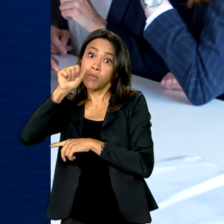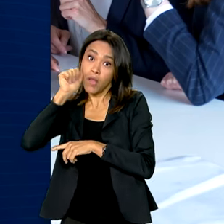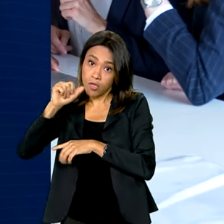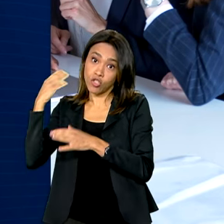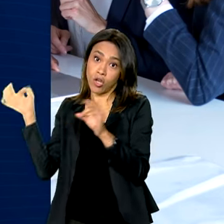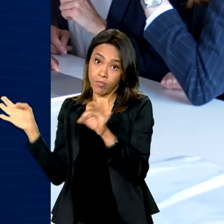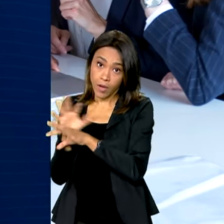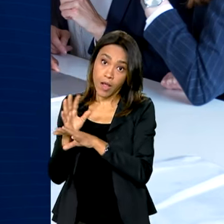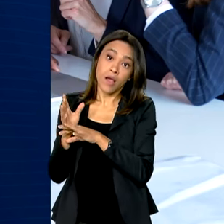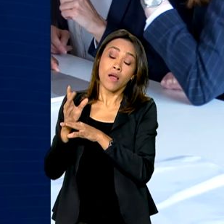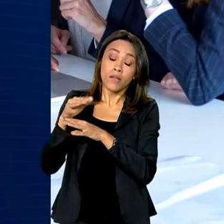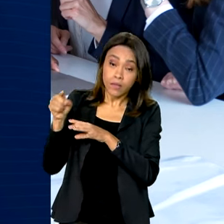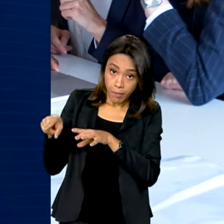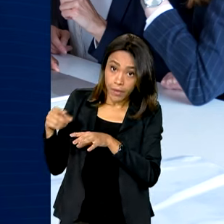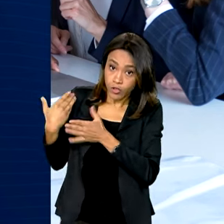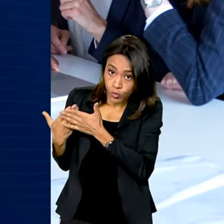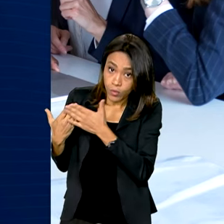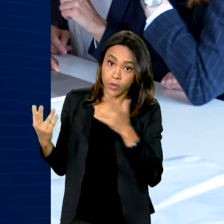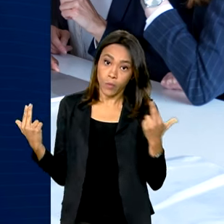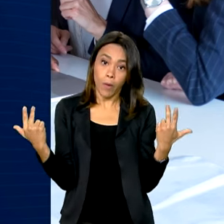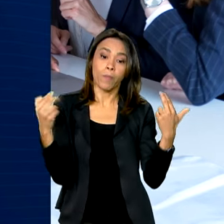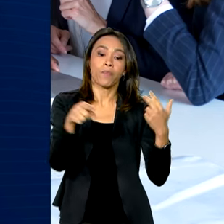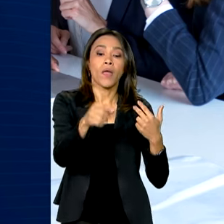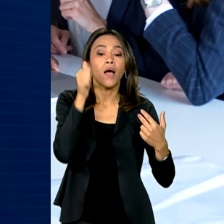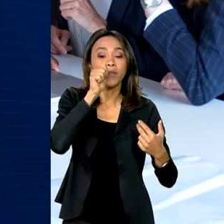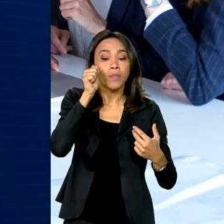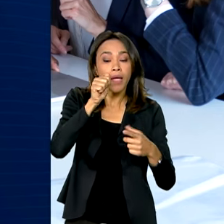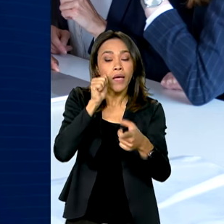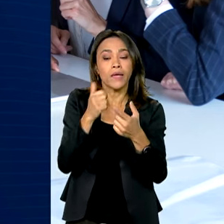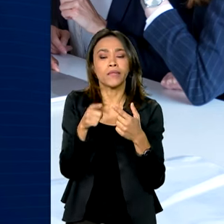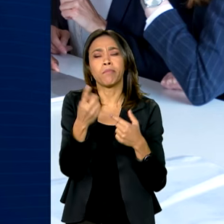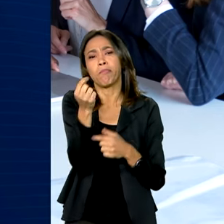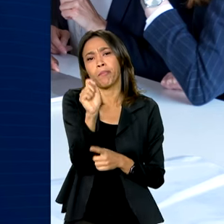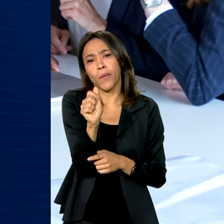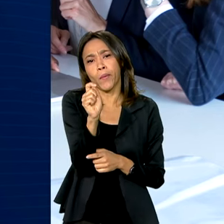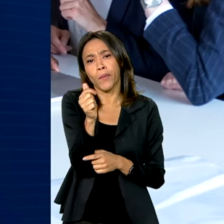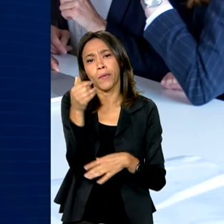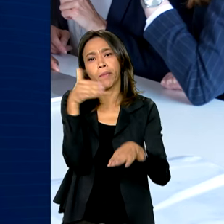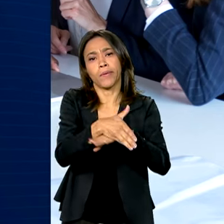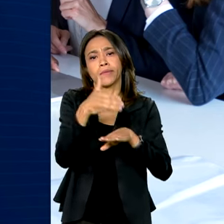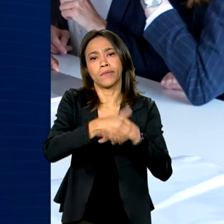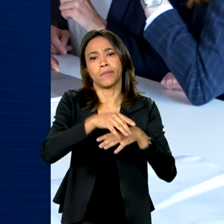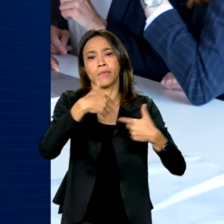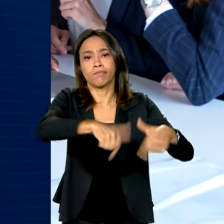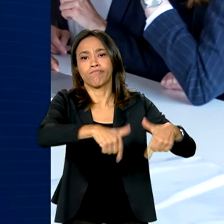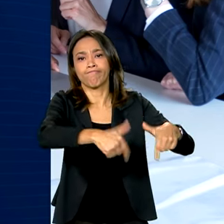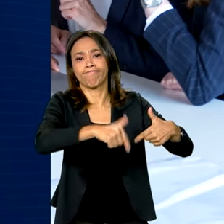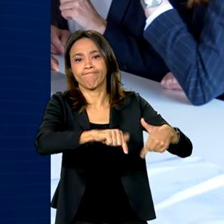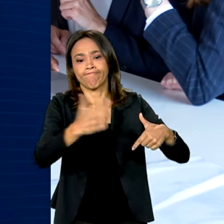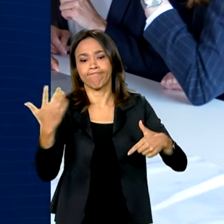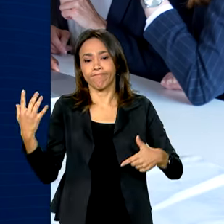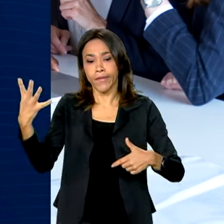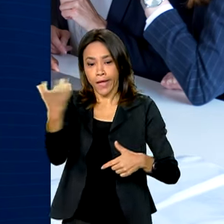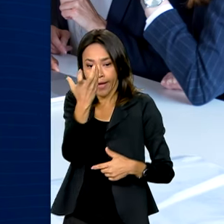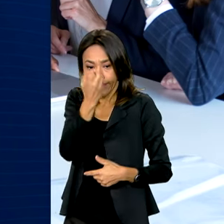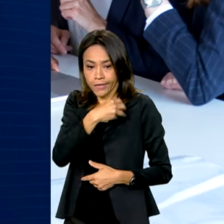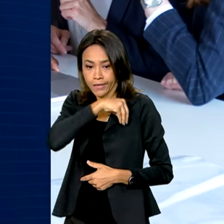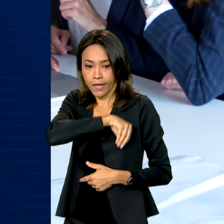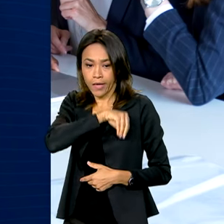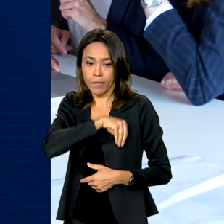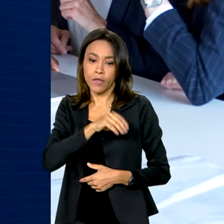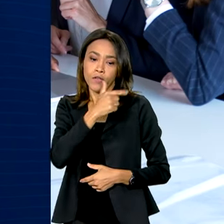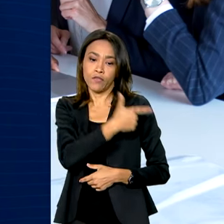mesmo com maior escolaridade, as mulheres têm menor participação no mercado de trabalho e recebem 21